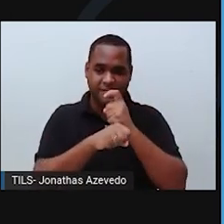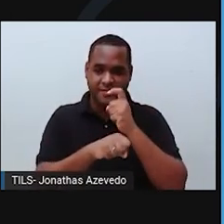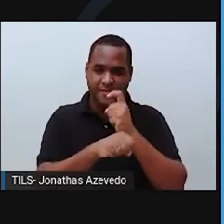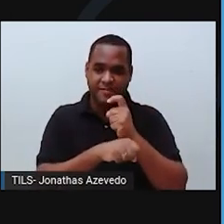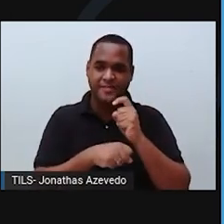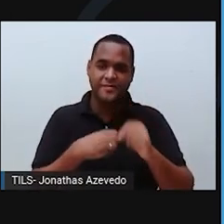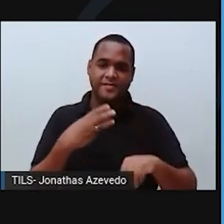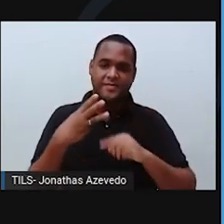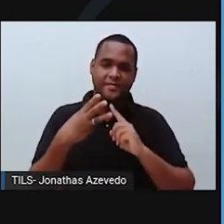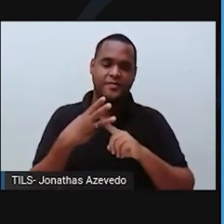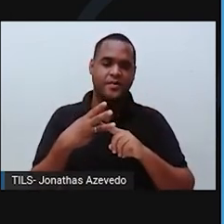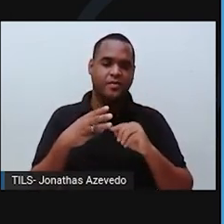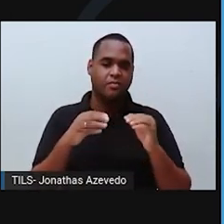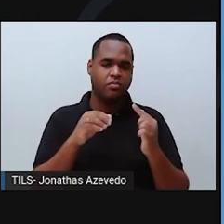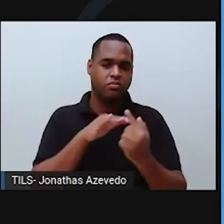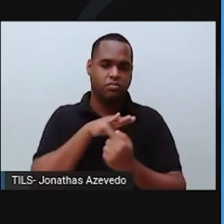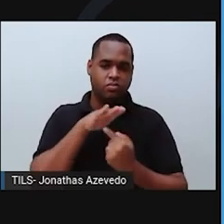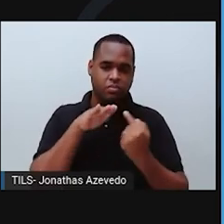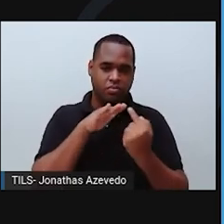e gasoso.